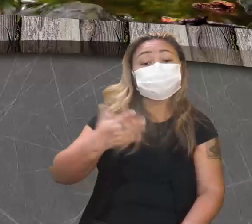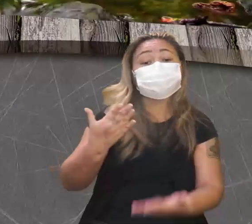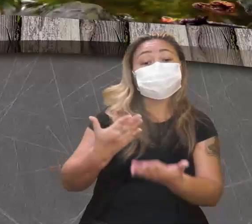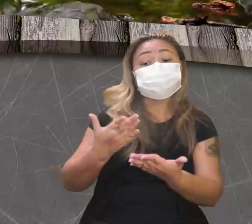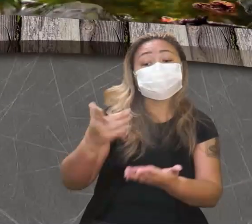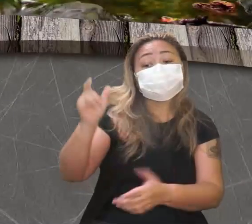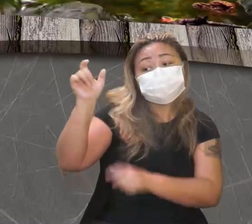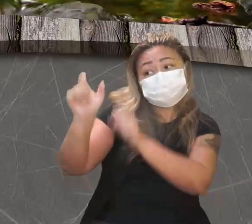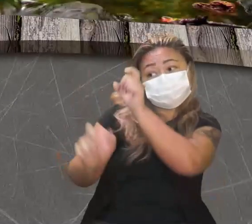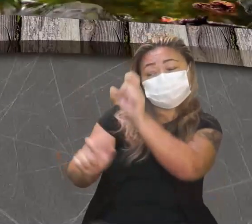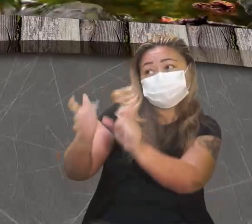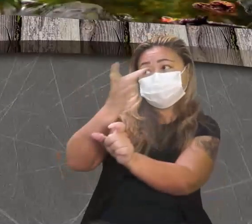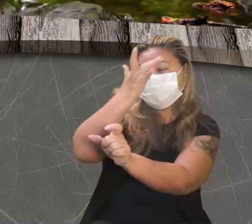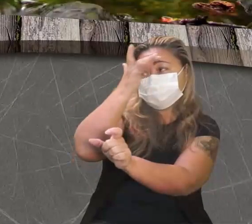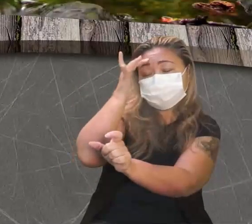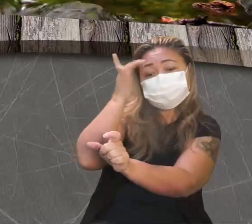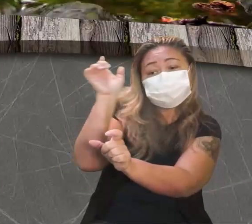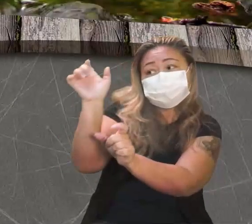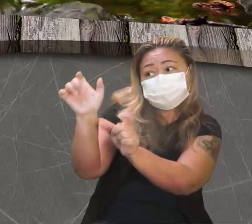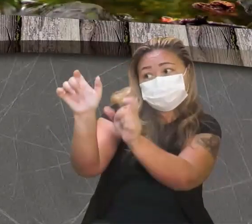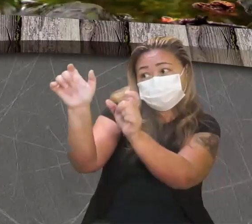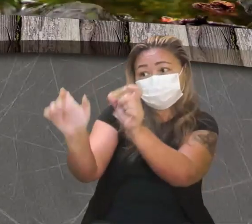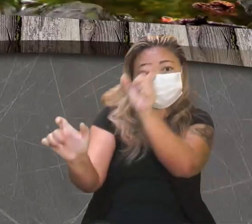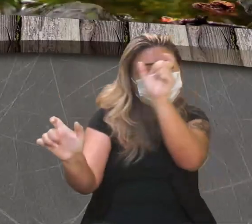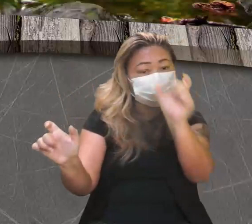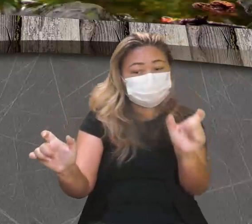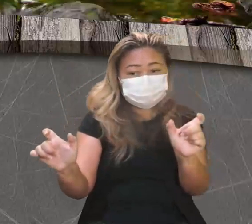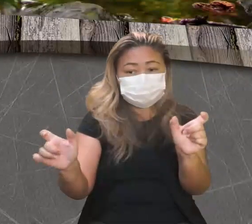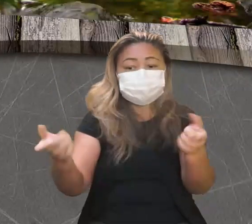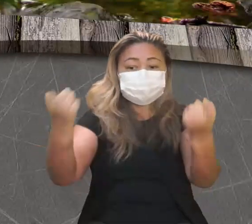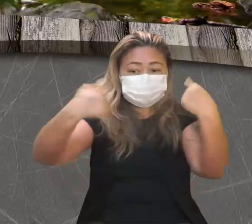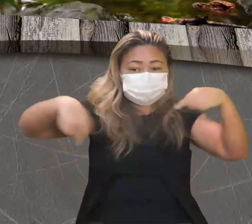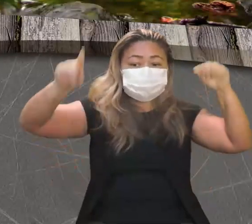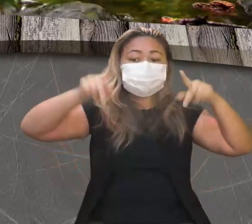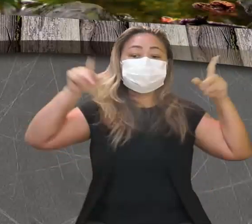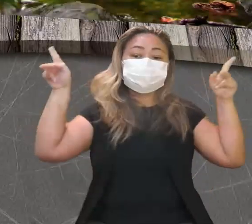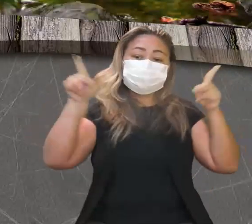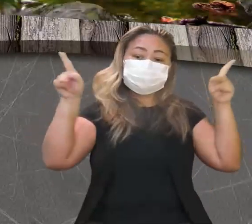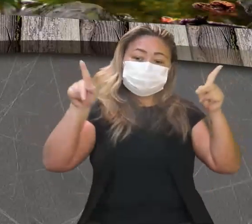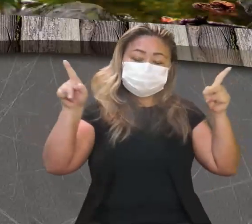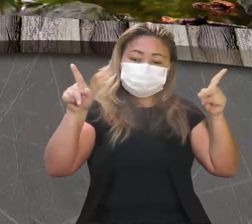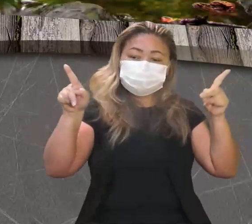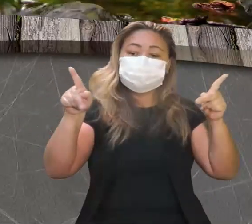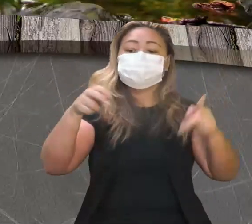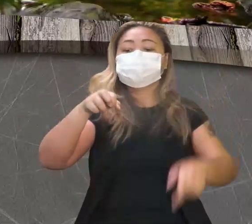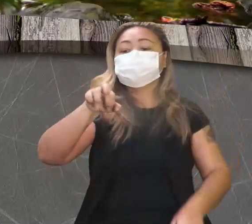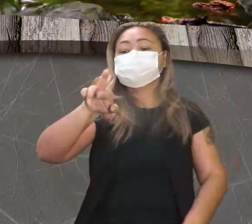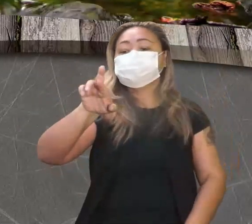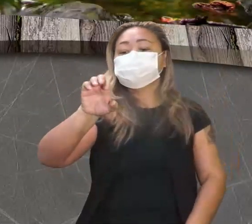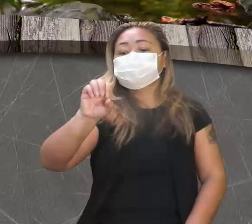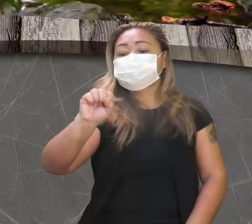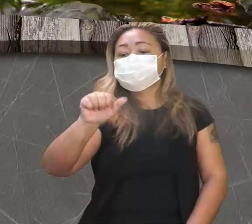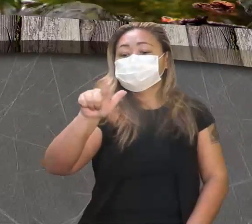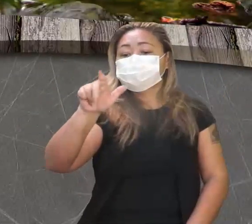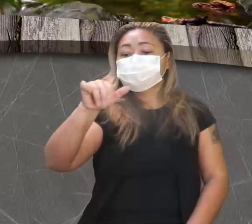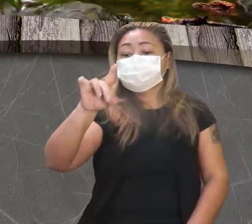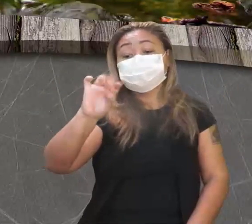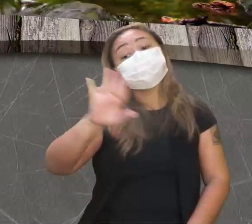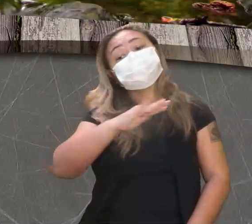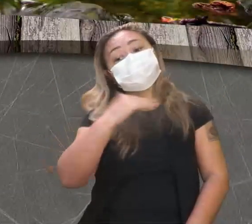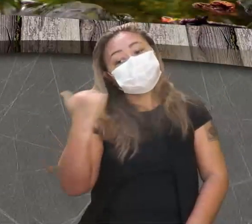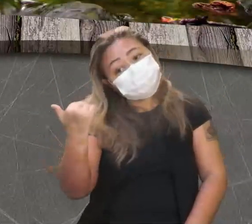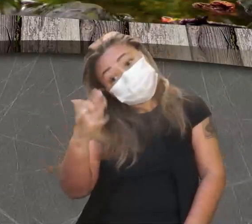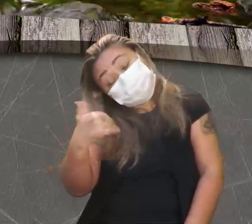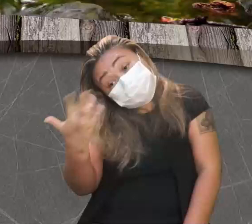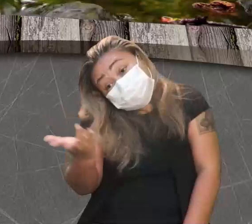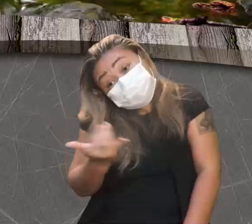duas pessoas que eram os professores de Rosalinda Franklin, não é? E eles pegaram... Ela faleceu,